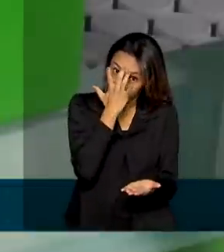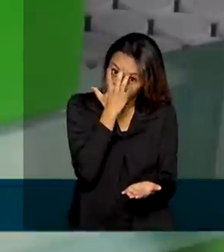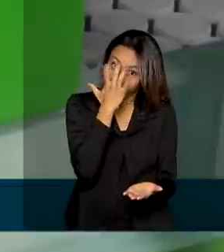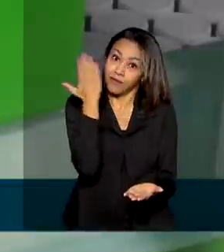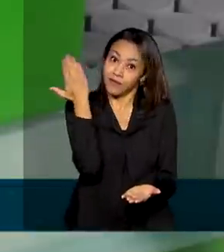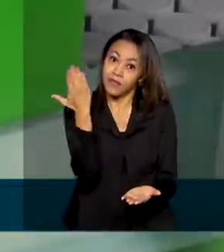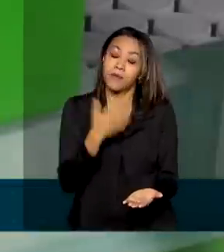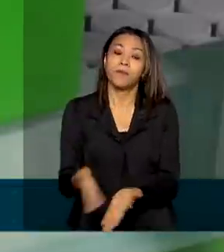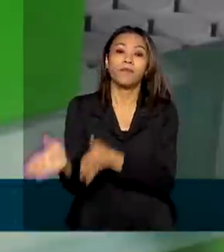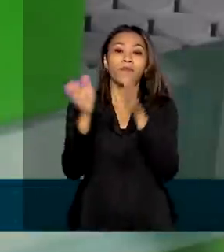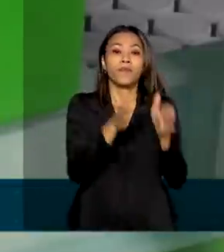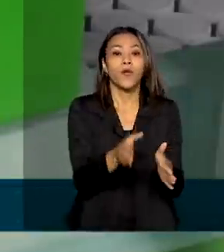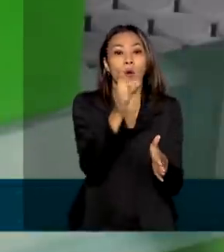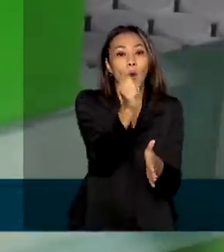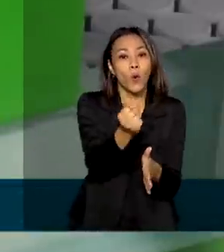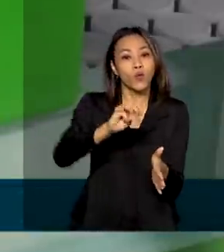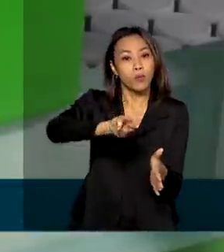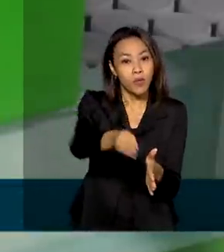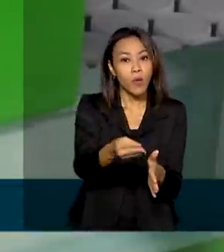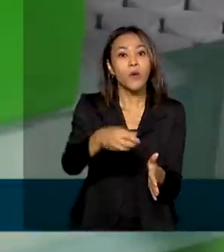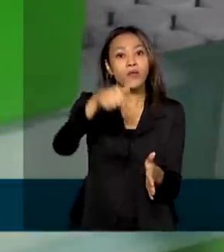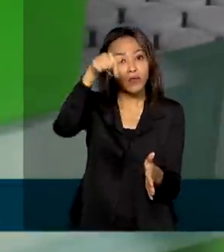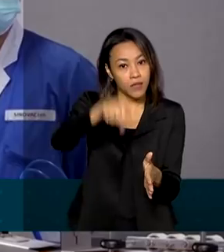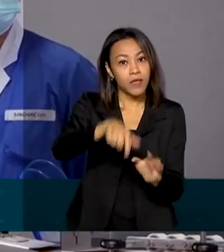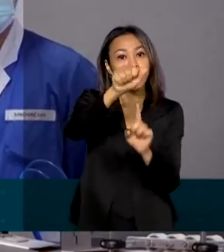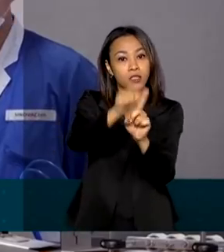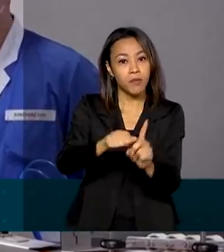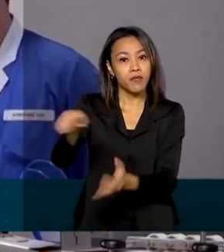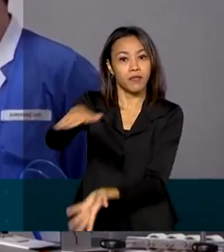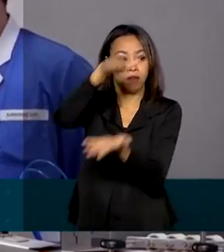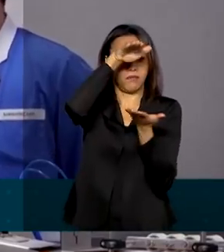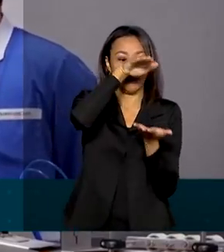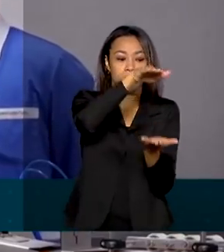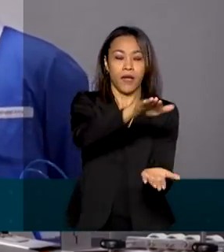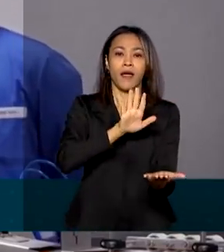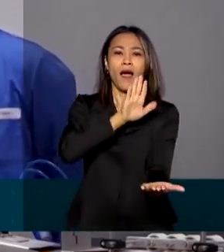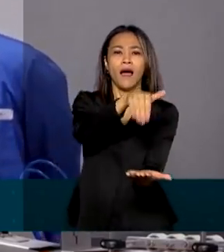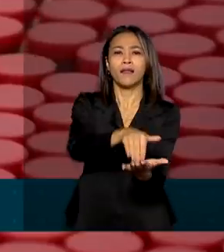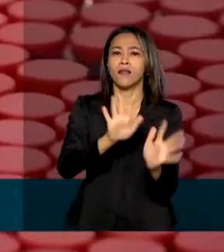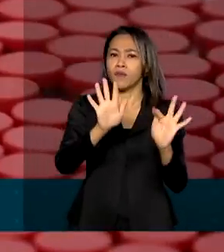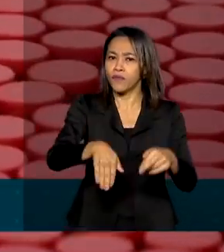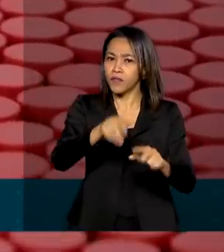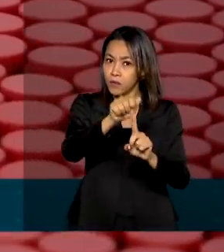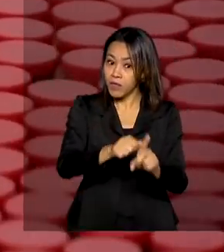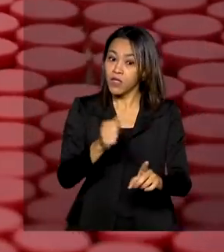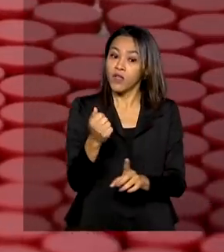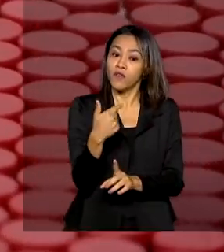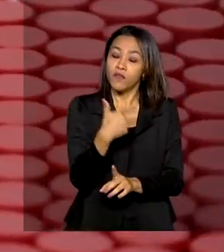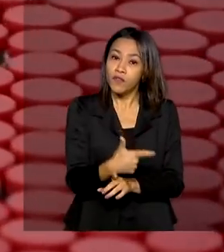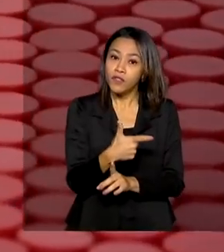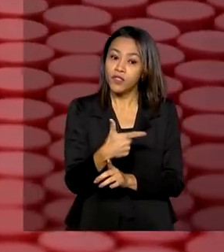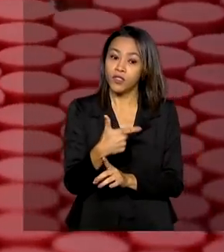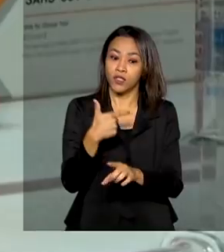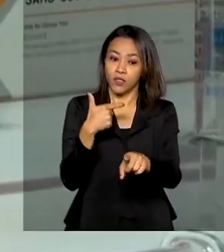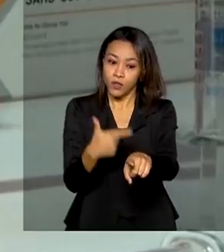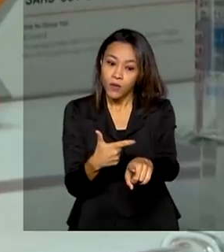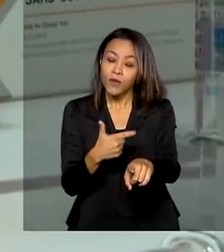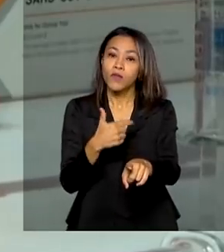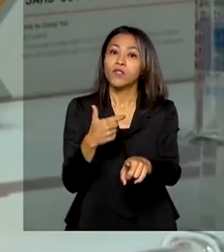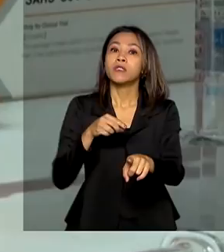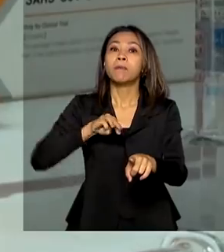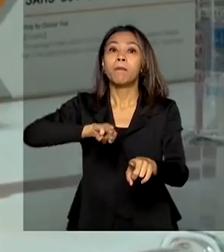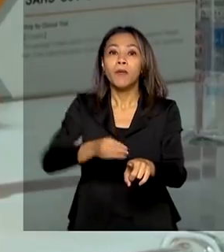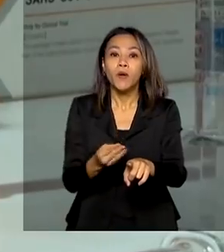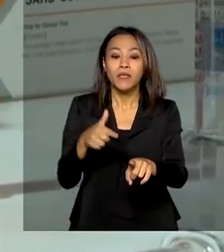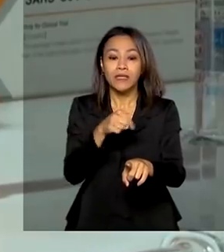8 milhões devem ser entregues ainda este mês. Até o fim do mês, 22,7 milhões de doses da vacina